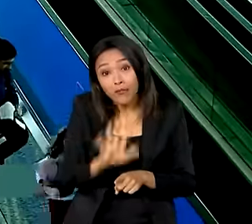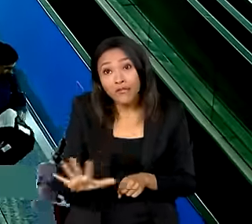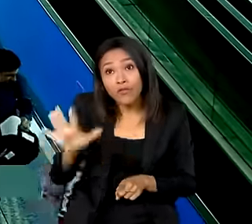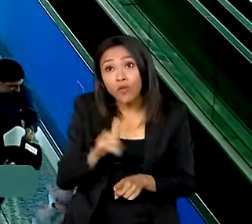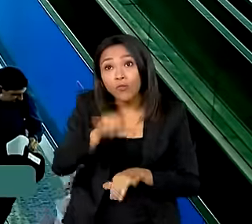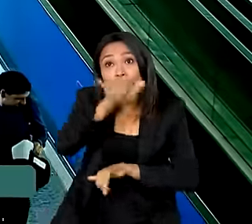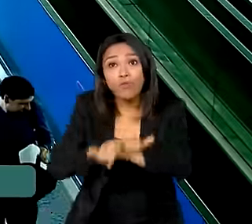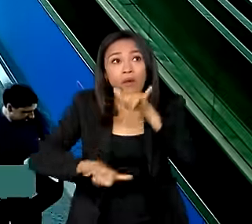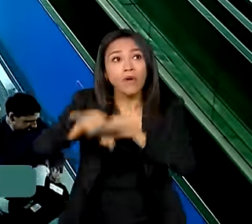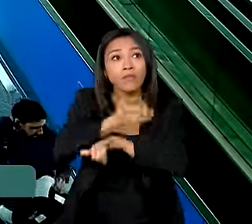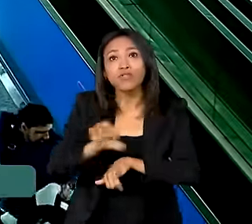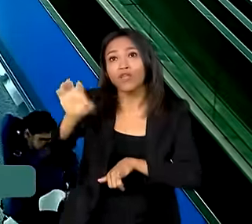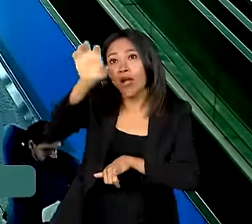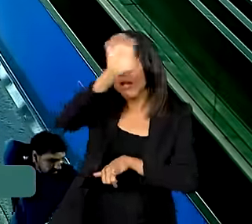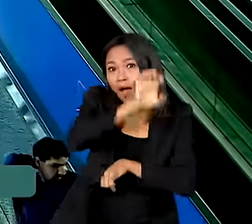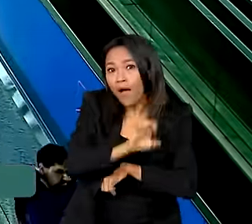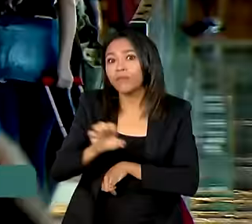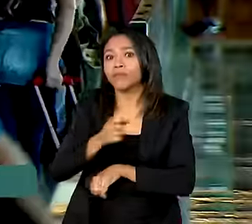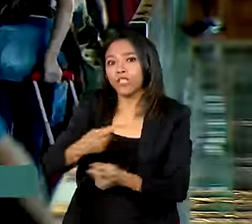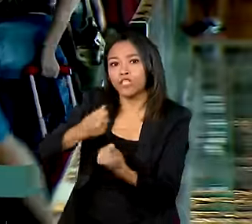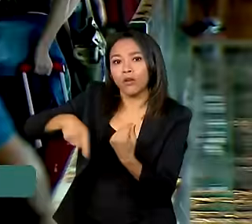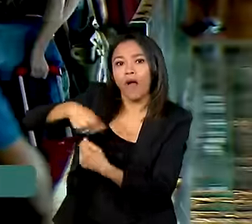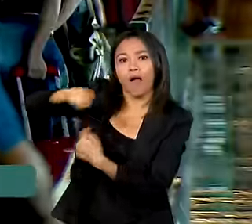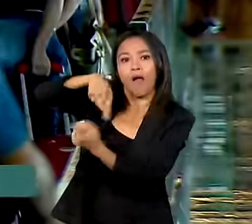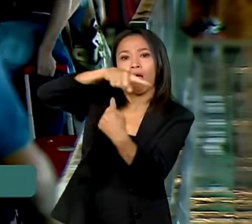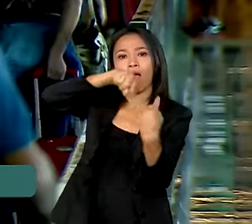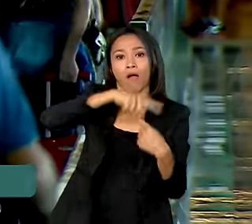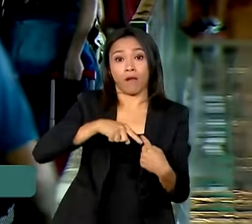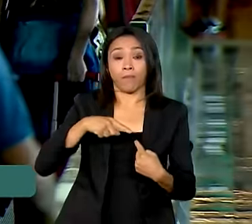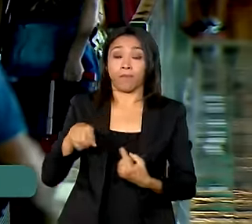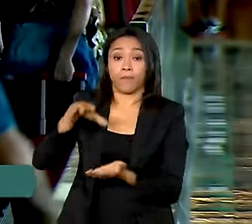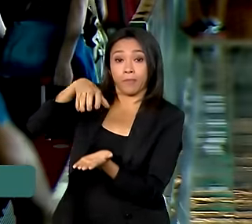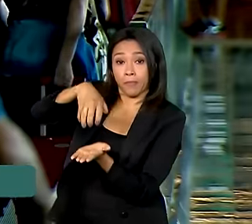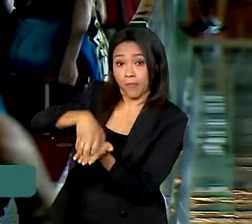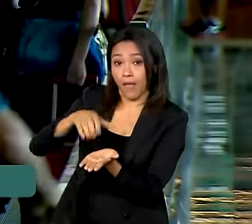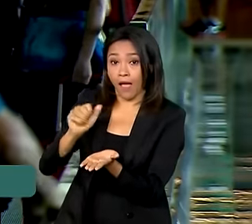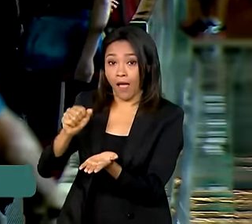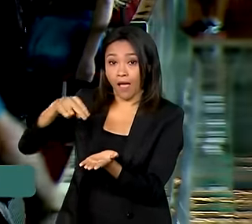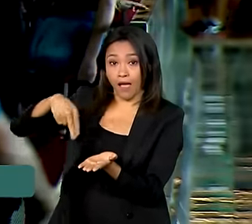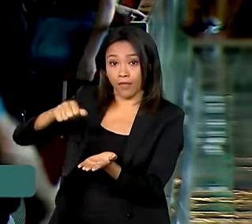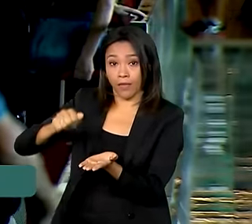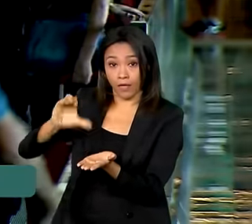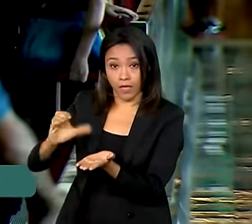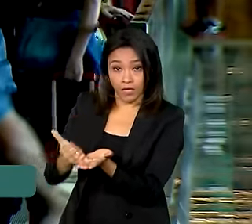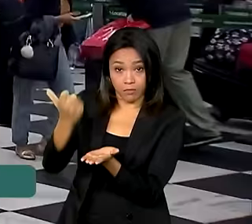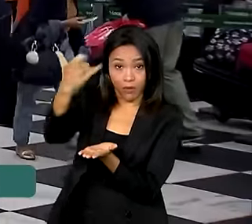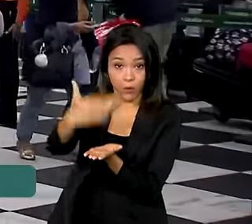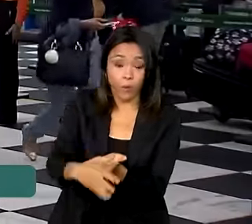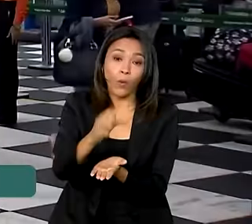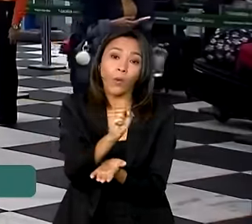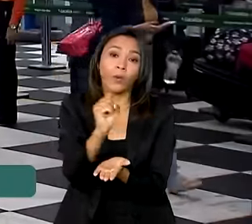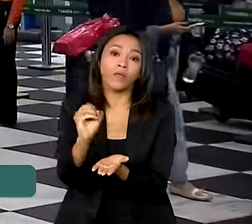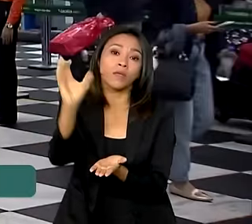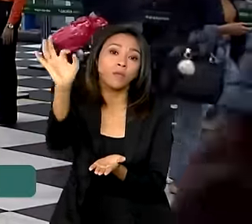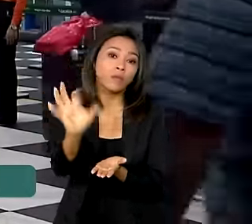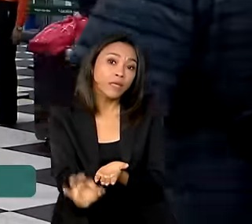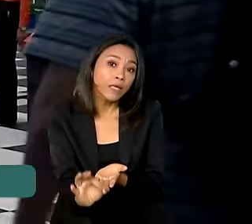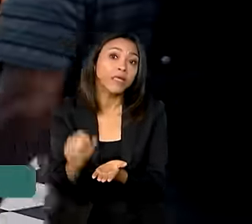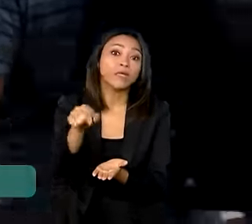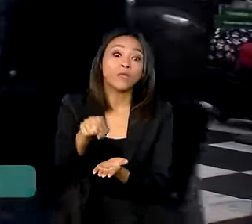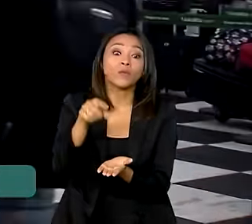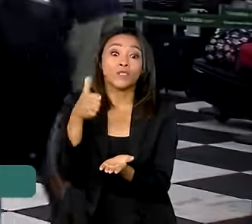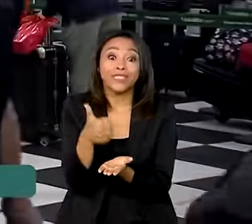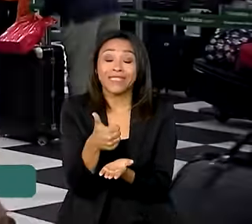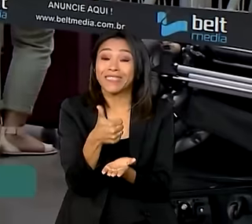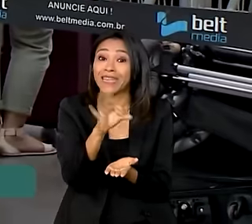têm movimentado o setor. Segundo a ANAC, em setembro, 80% dos 10 milhões de turistas que cruzaram os